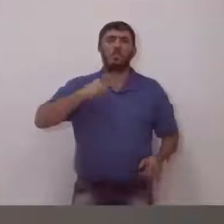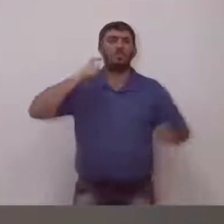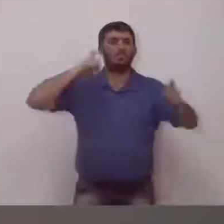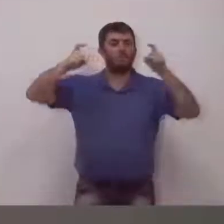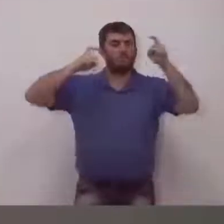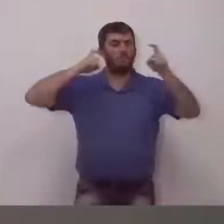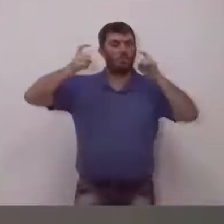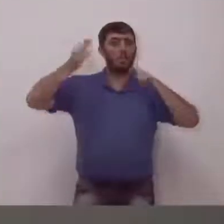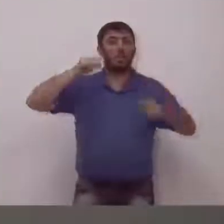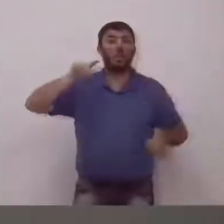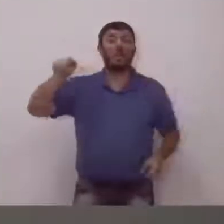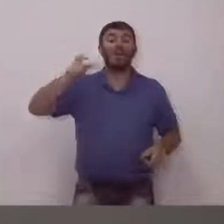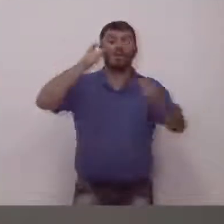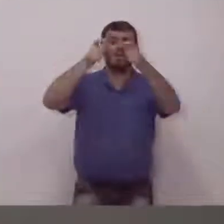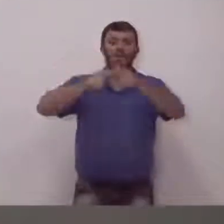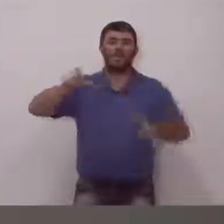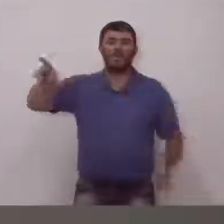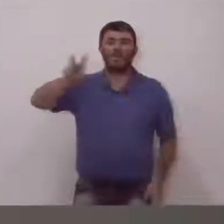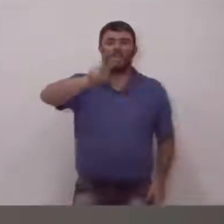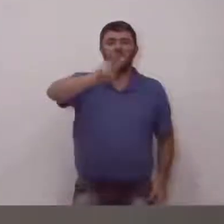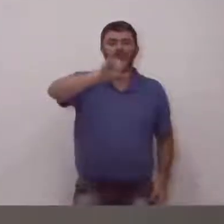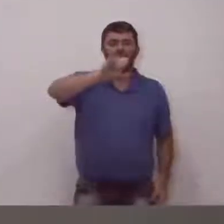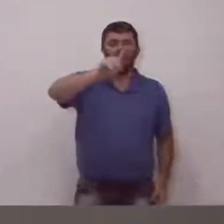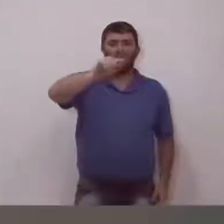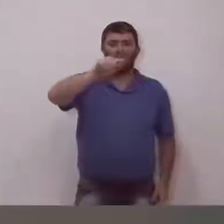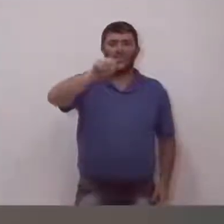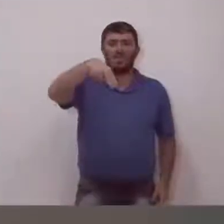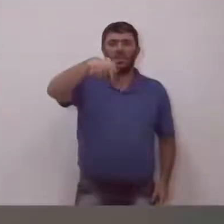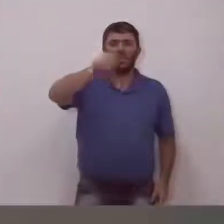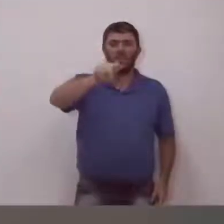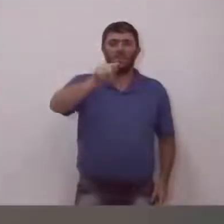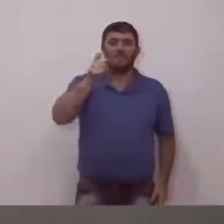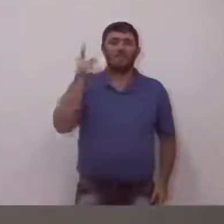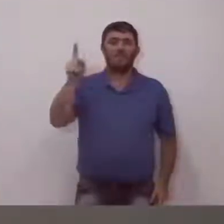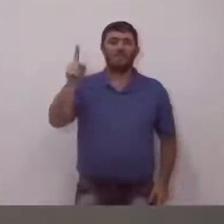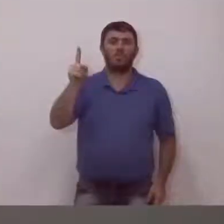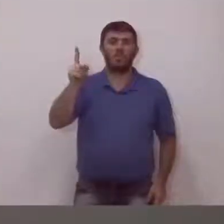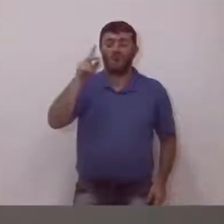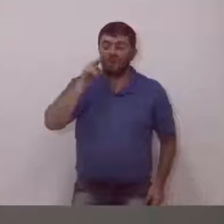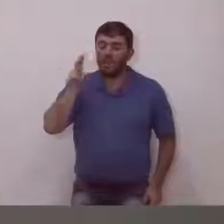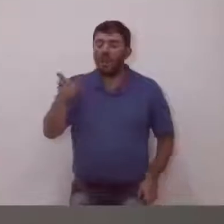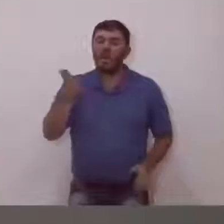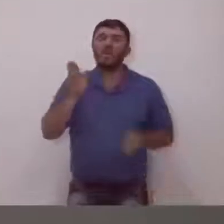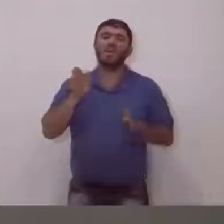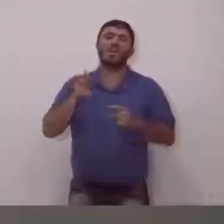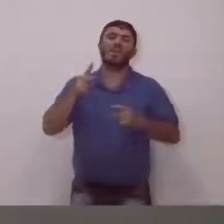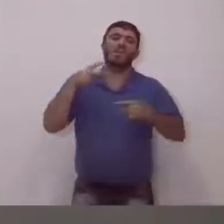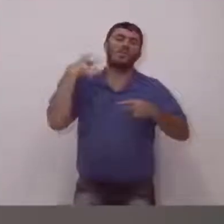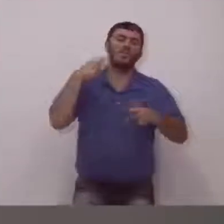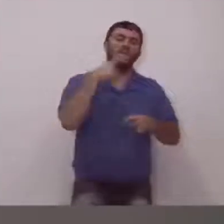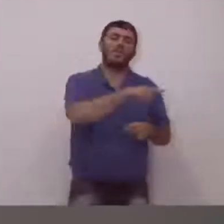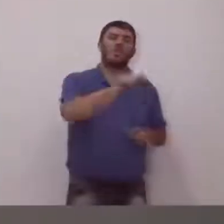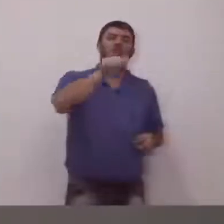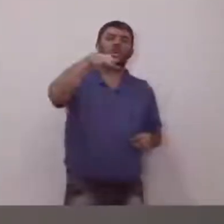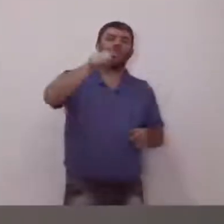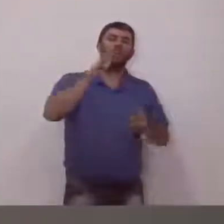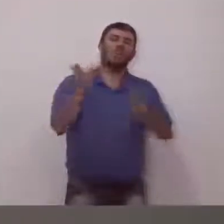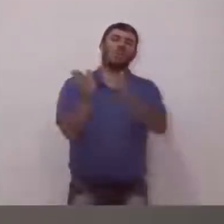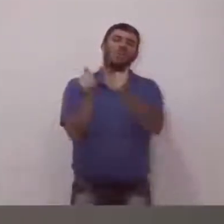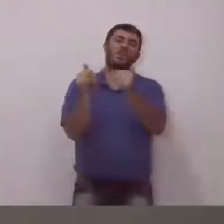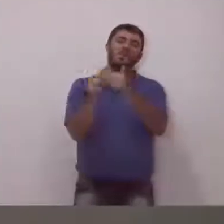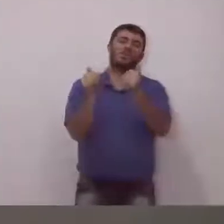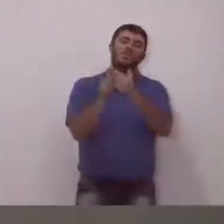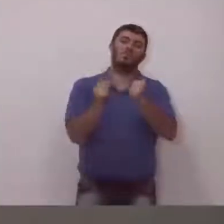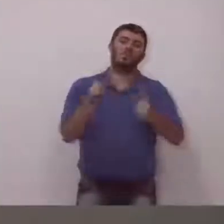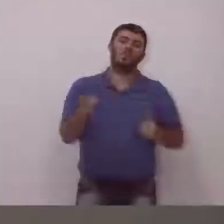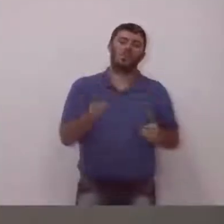em 2013, e, quando eu fui ver essa indicação, já era da vereadora Ana Genesini, que em 2013 ela fez. Por isso, e quando